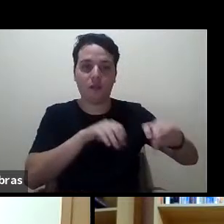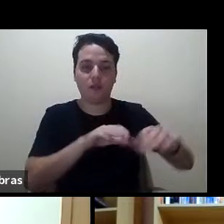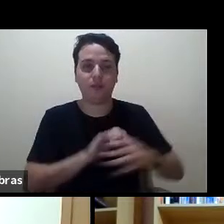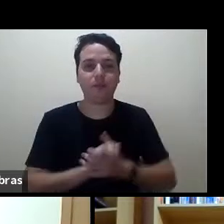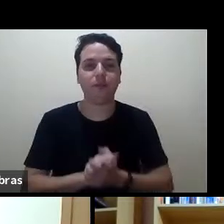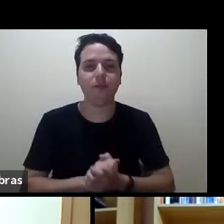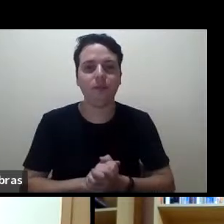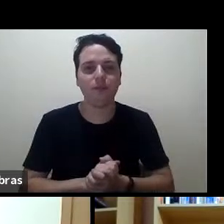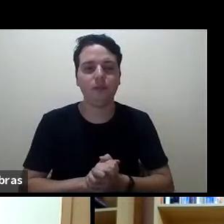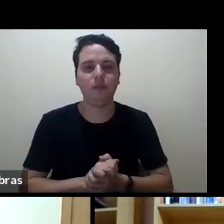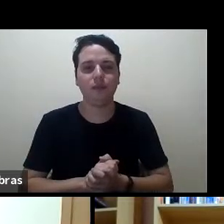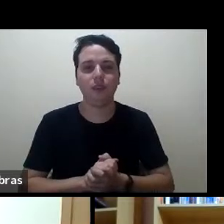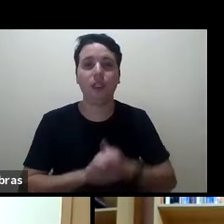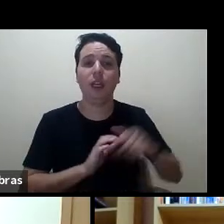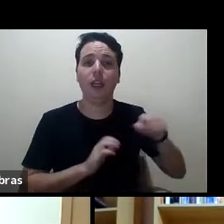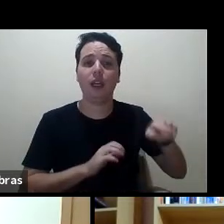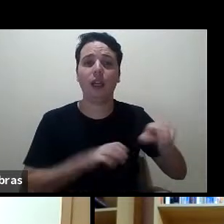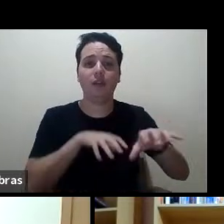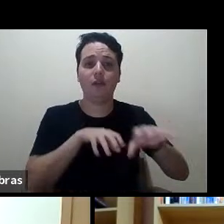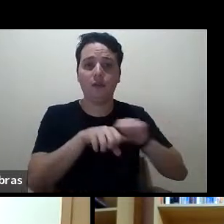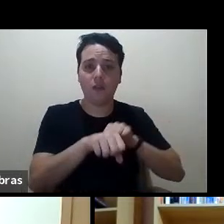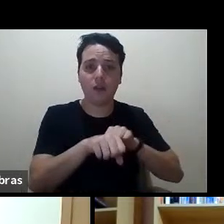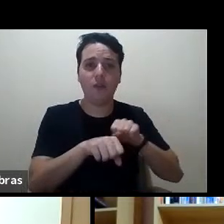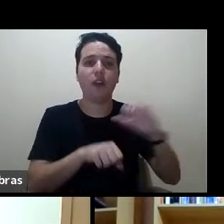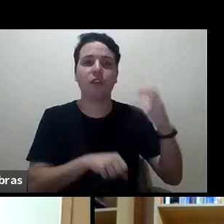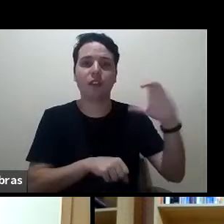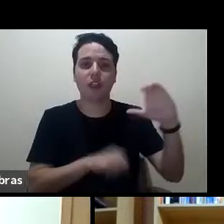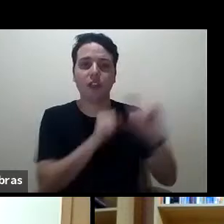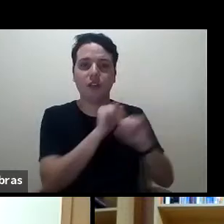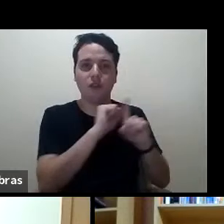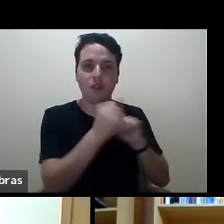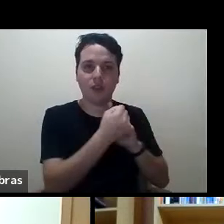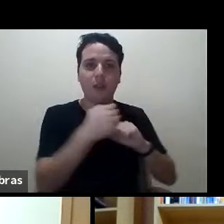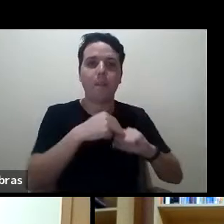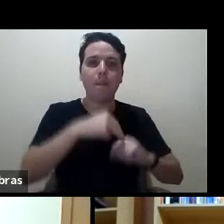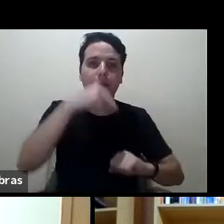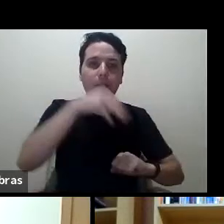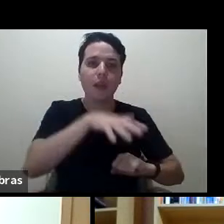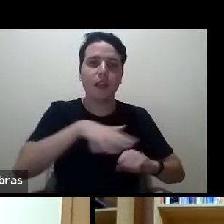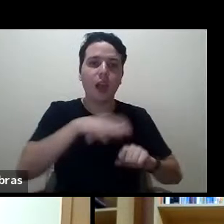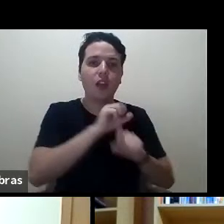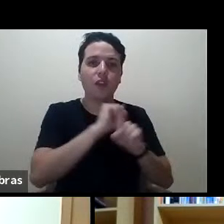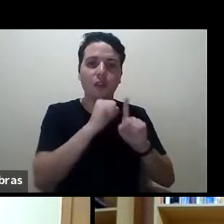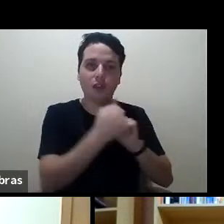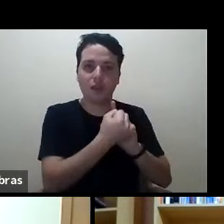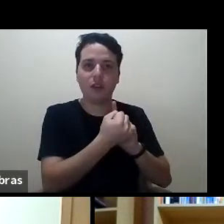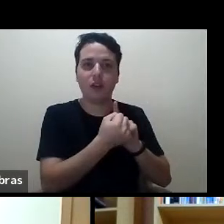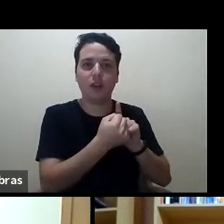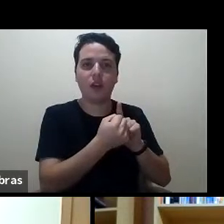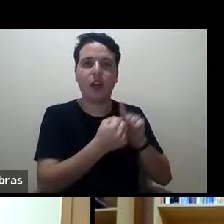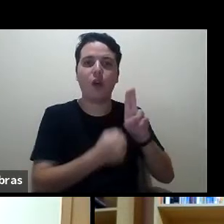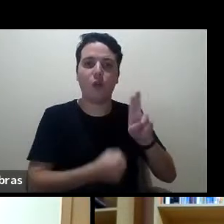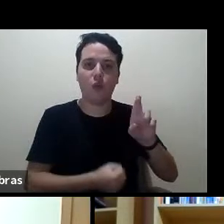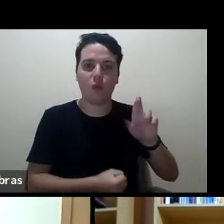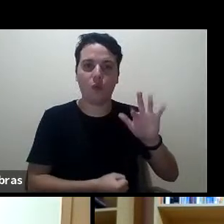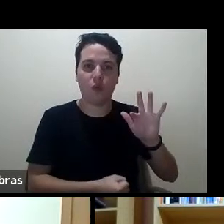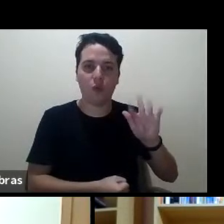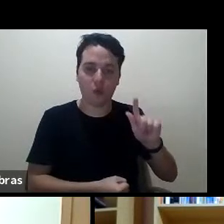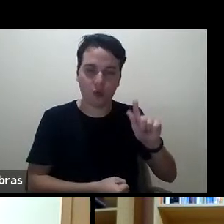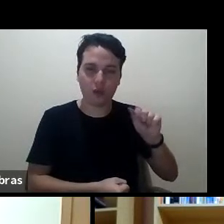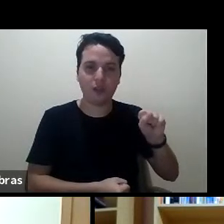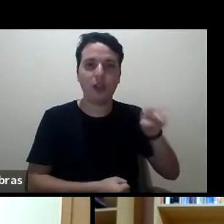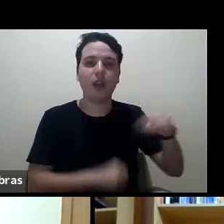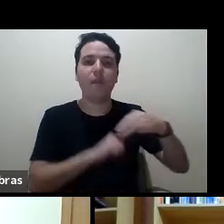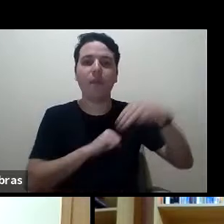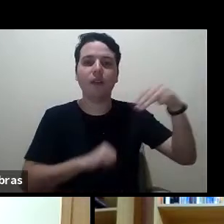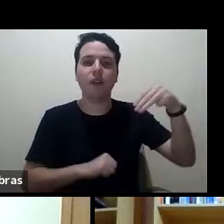E licenciado em Ciências Sociais, mestre em Sociologia pela URGS, fez seu doutorado na University